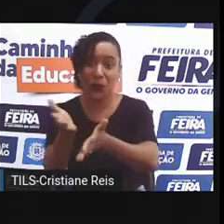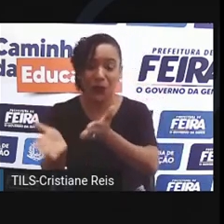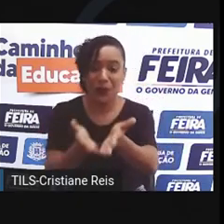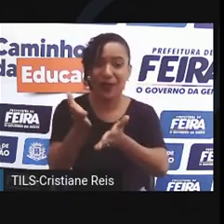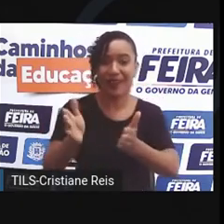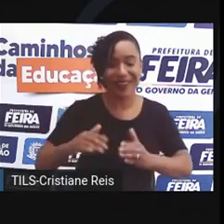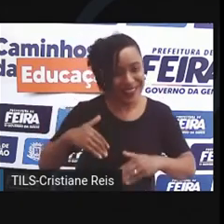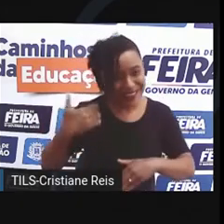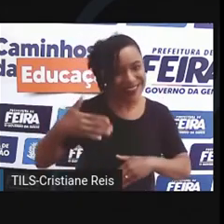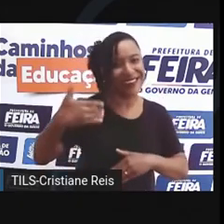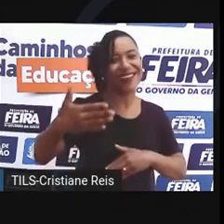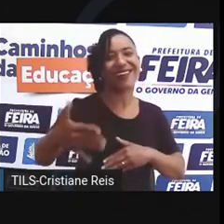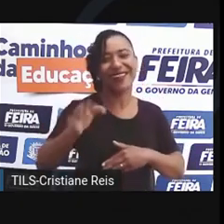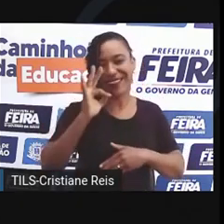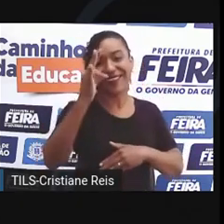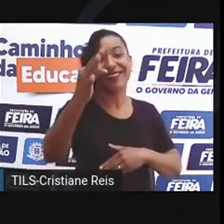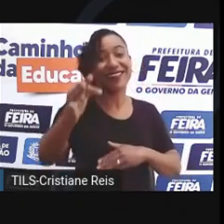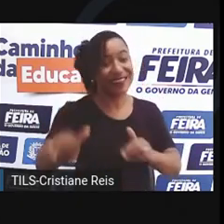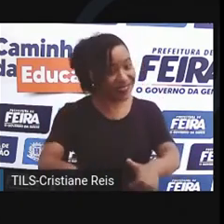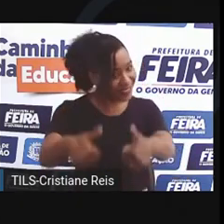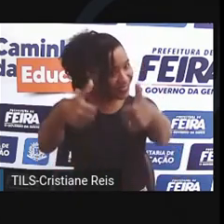futuro melhora